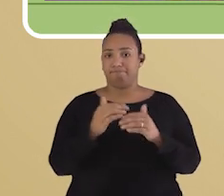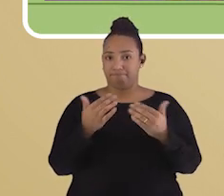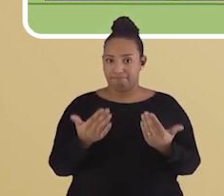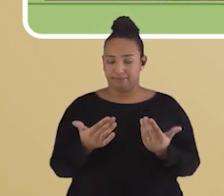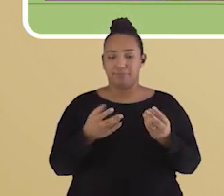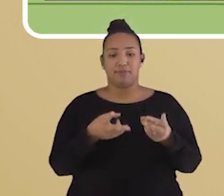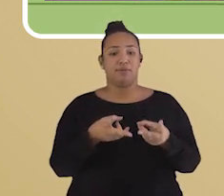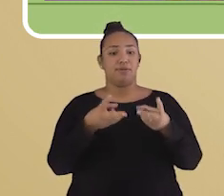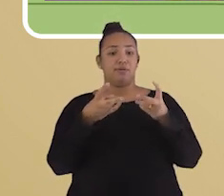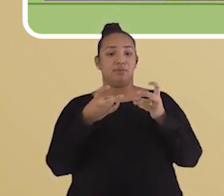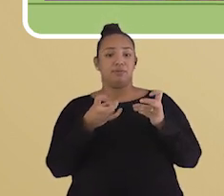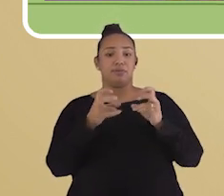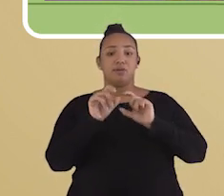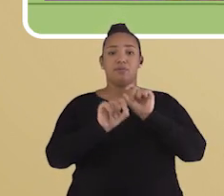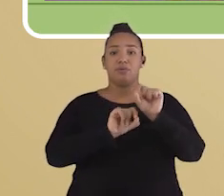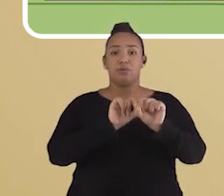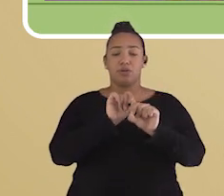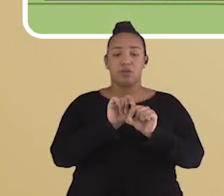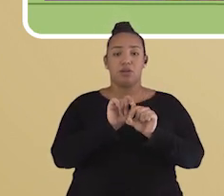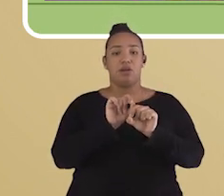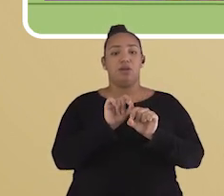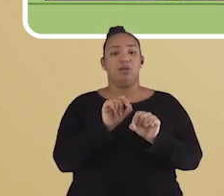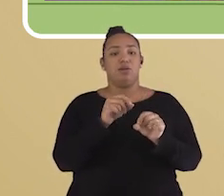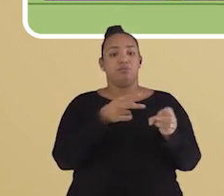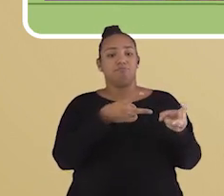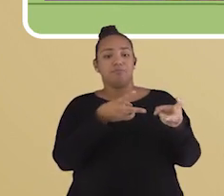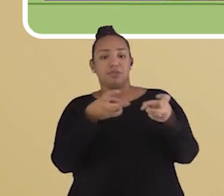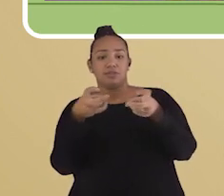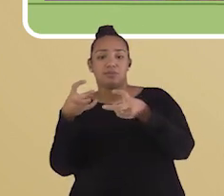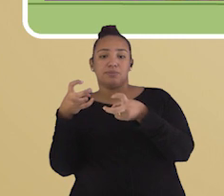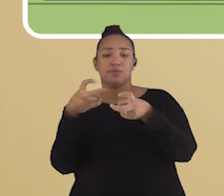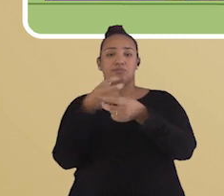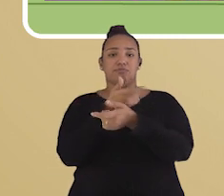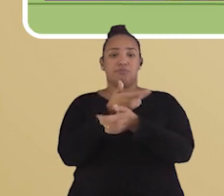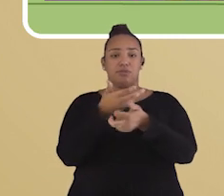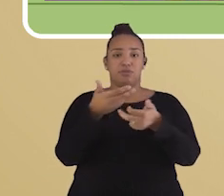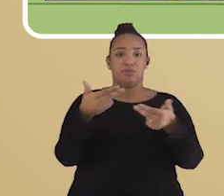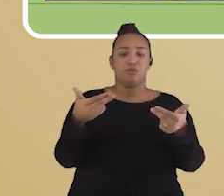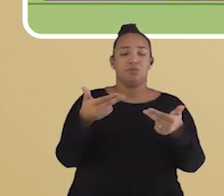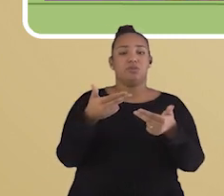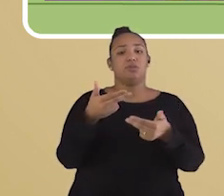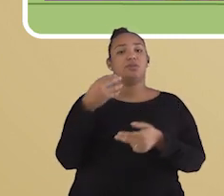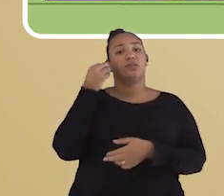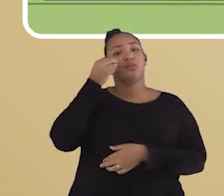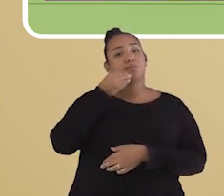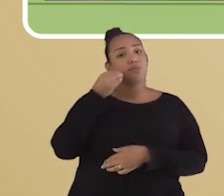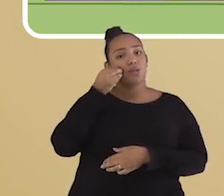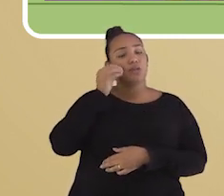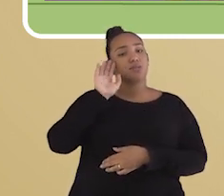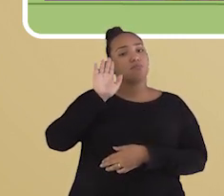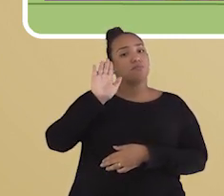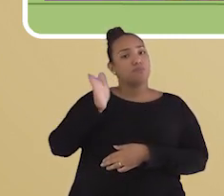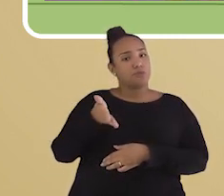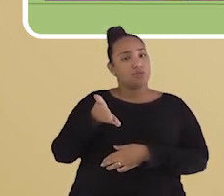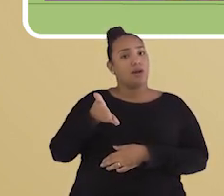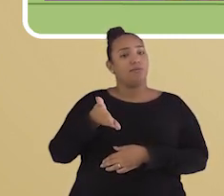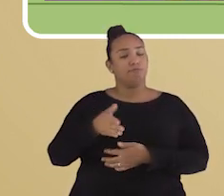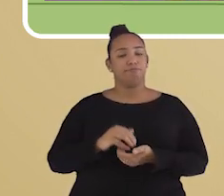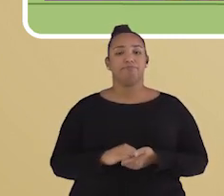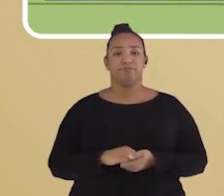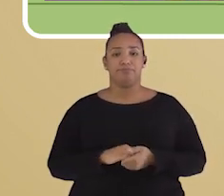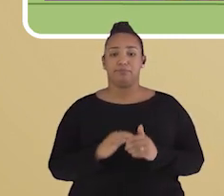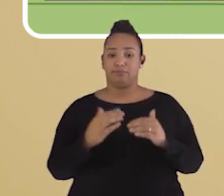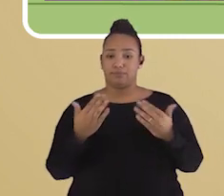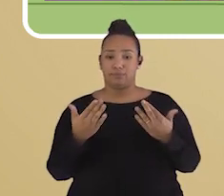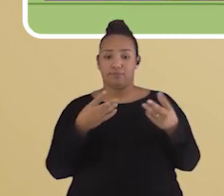significado e interpretação que damos às coisas baseado no que já vivemos. Por isso que